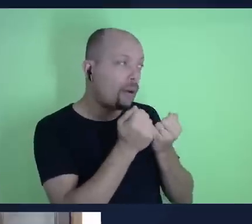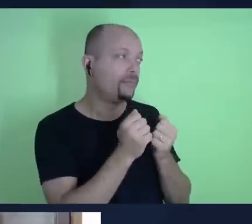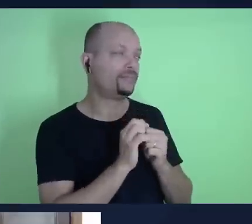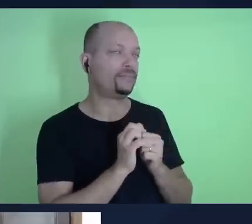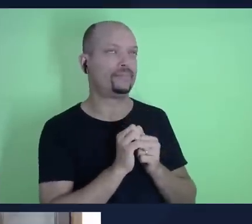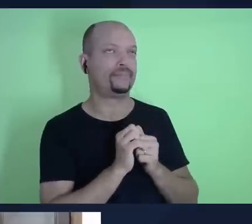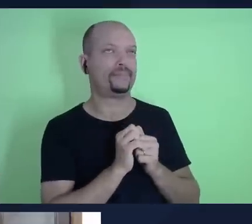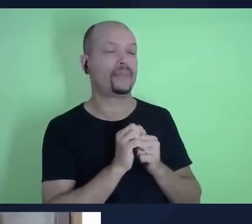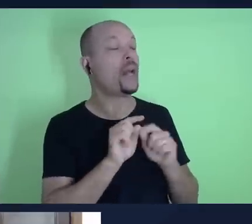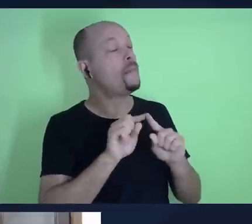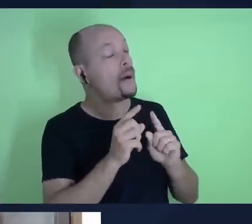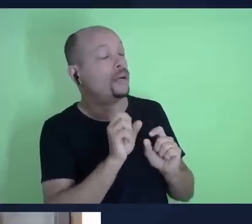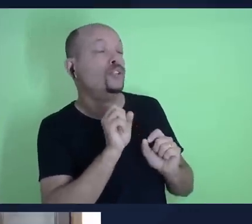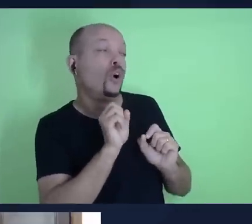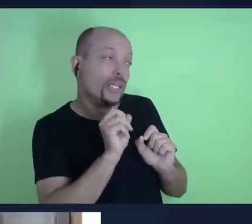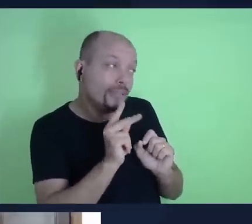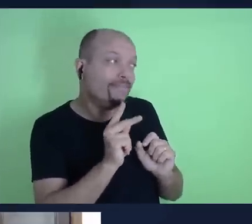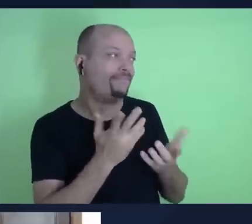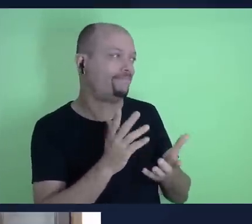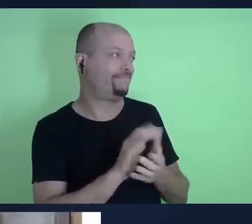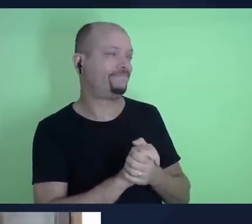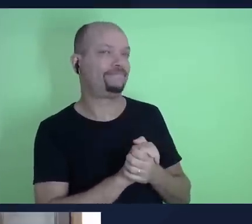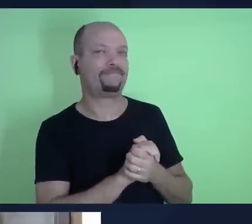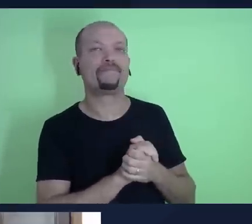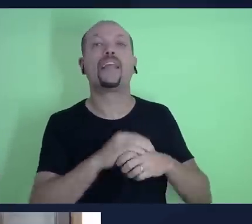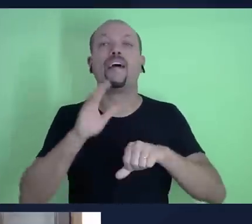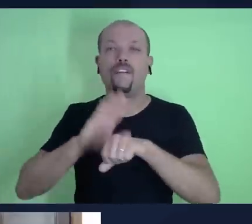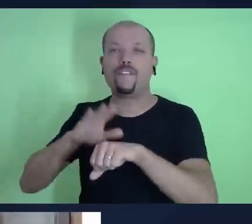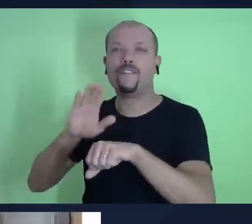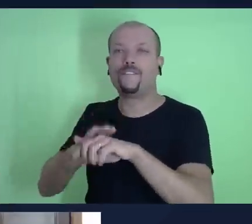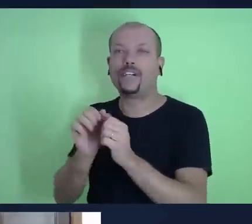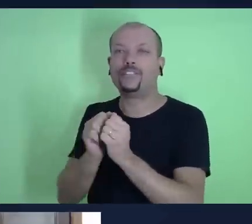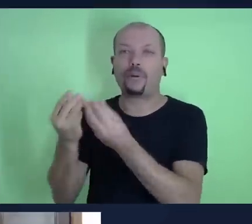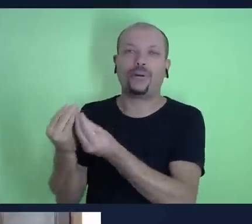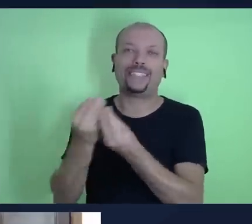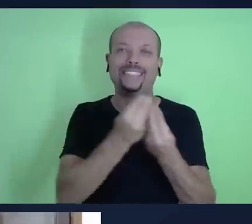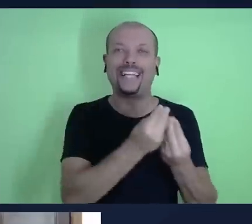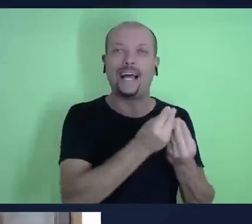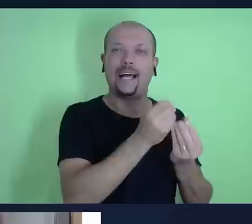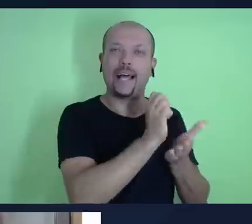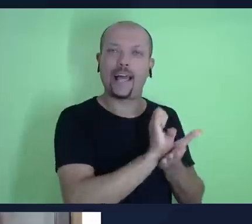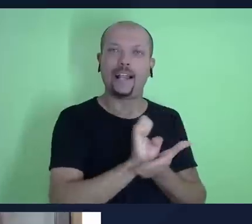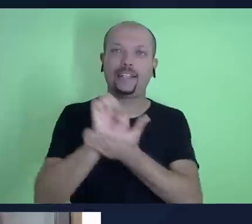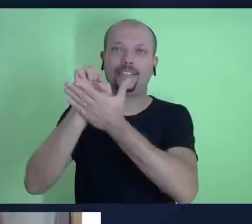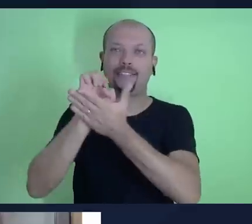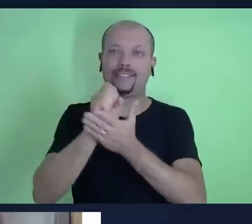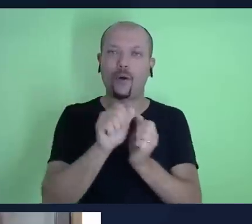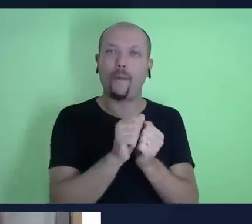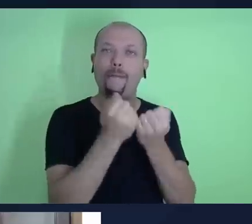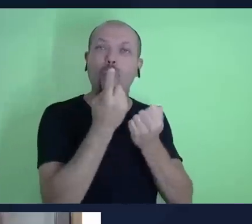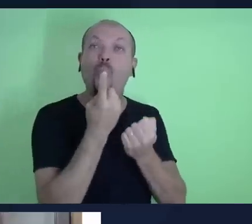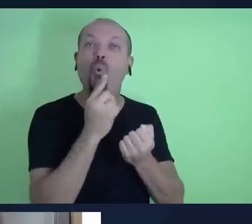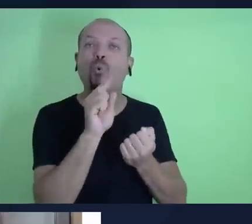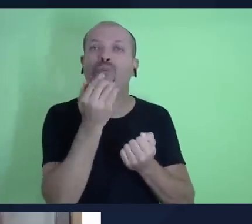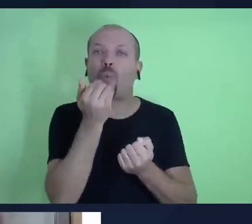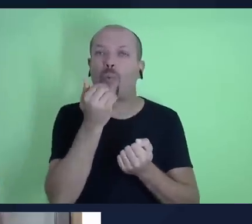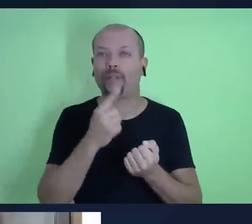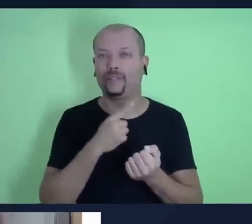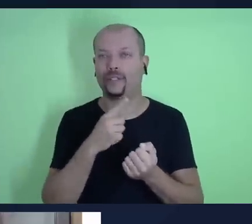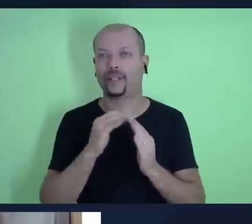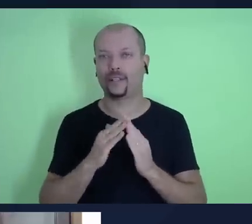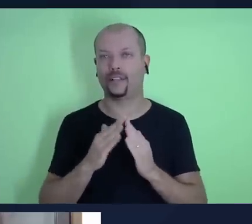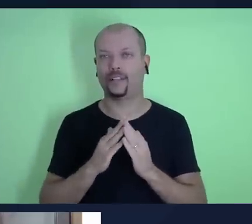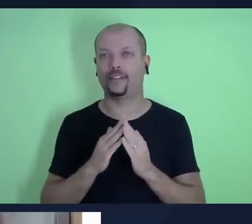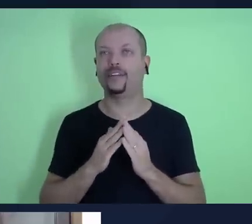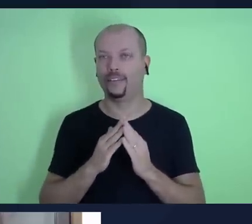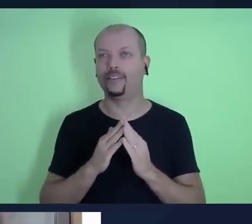mas mesmo assim ela faz esse pão e entrega para Elias o último recurso que ela tinha em casa para